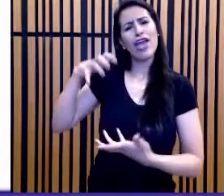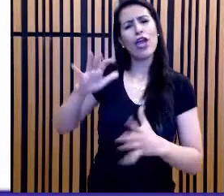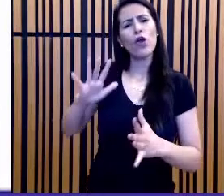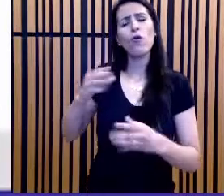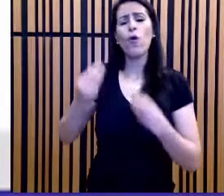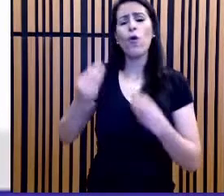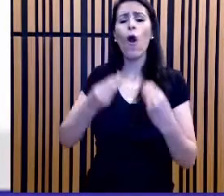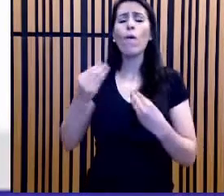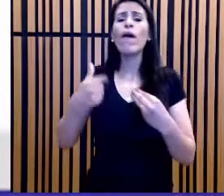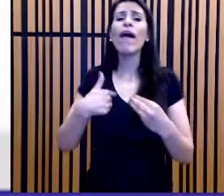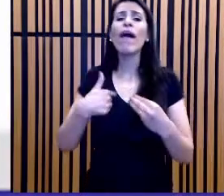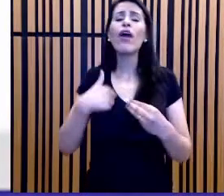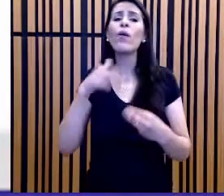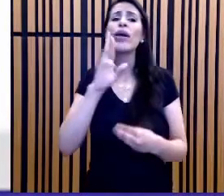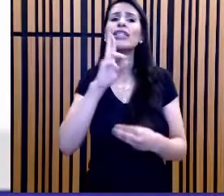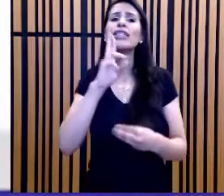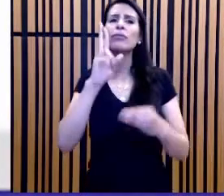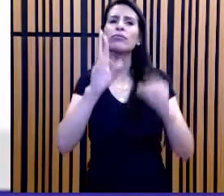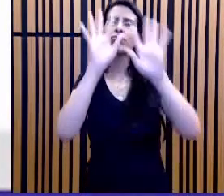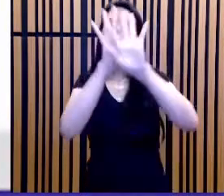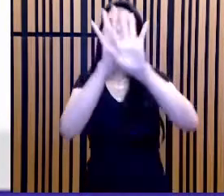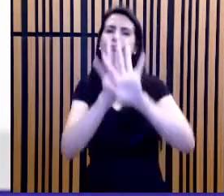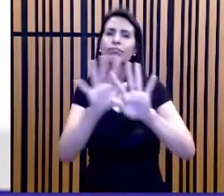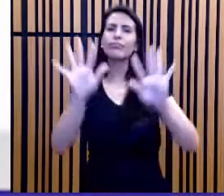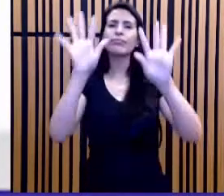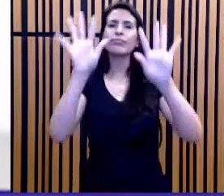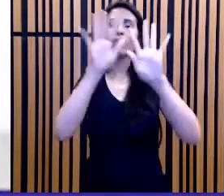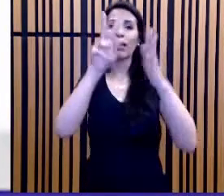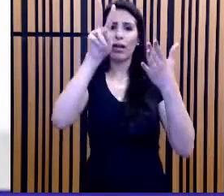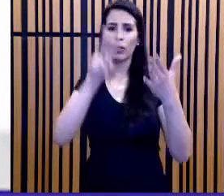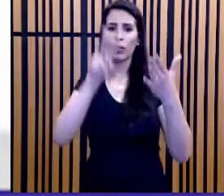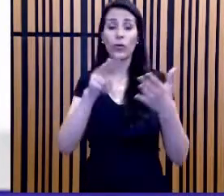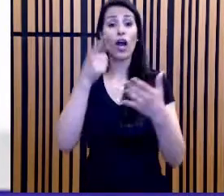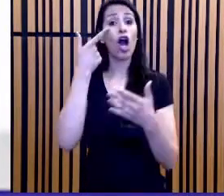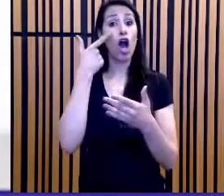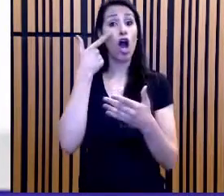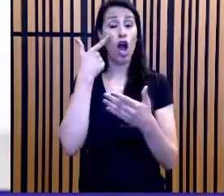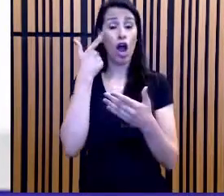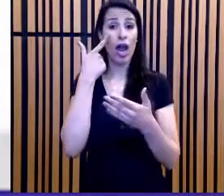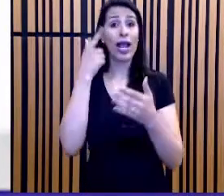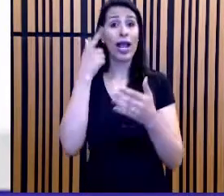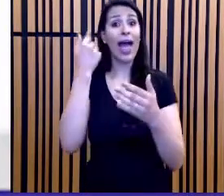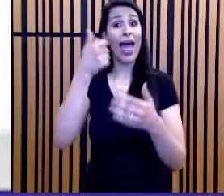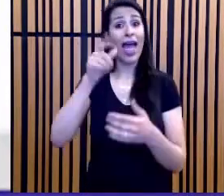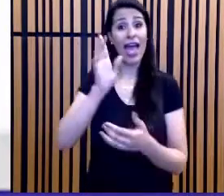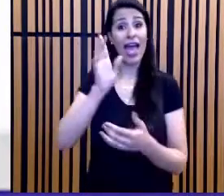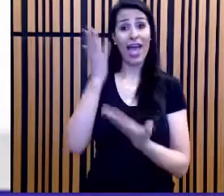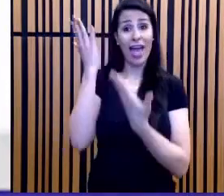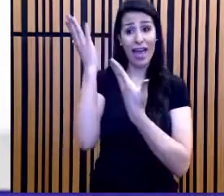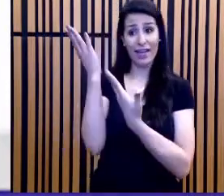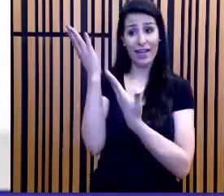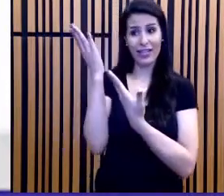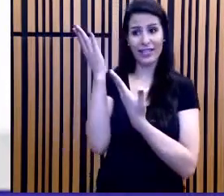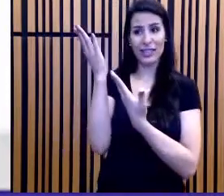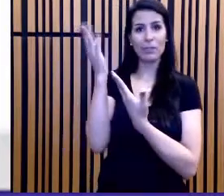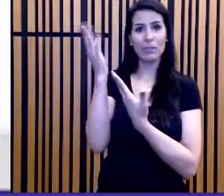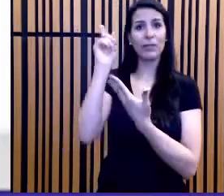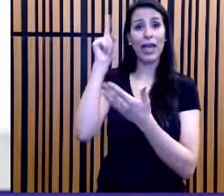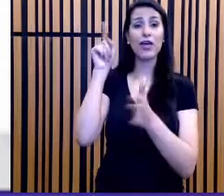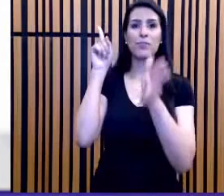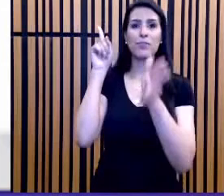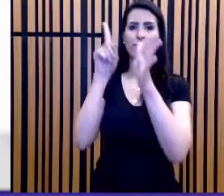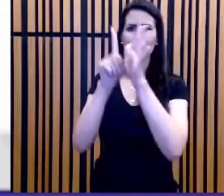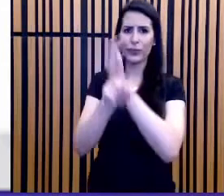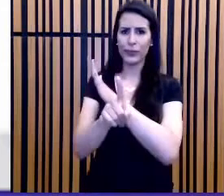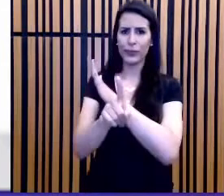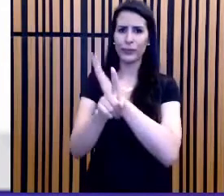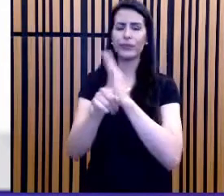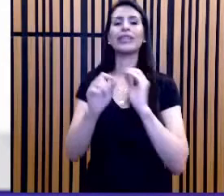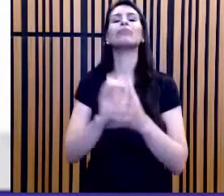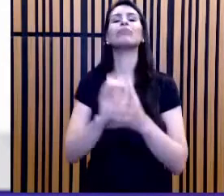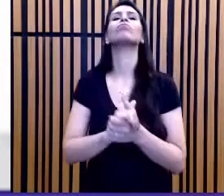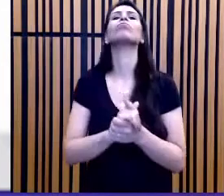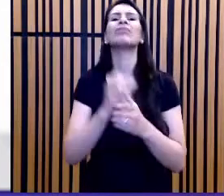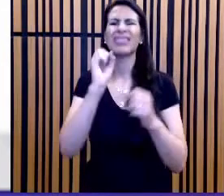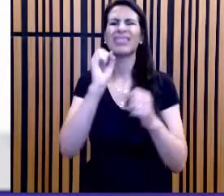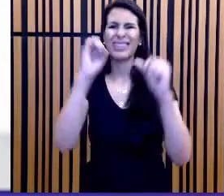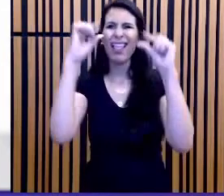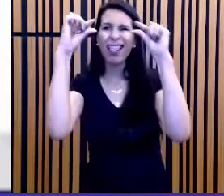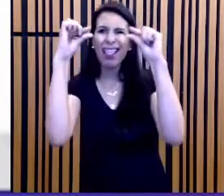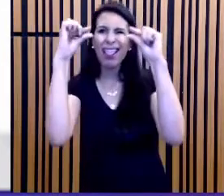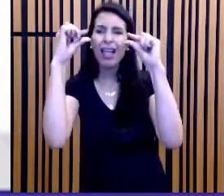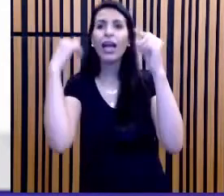partir de uma primeira leitura cuidadosa. Observe essa primeira questão. Se estiver pequenininho, eu leio o enunciado com vocês. Não tem problema